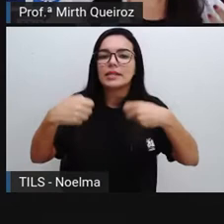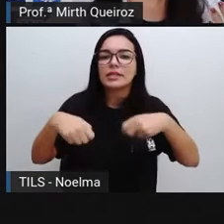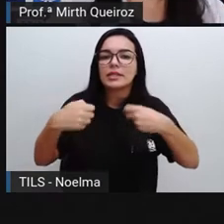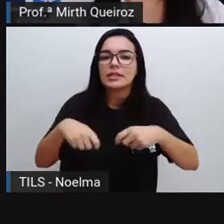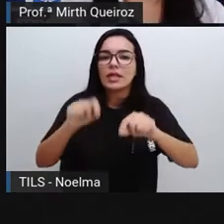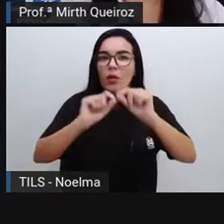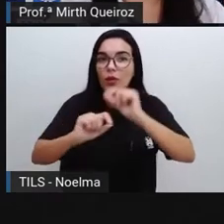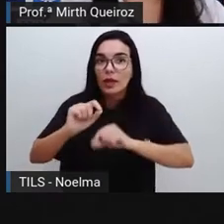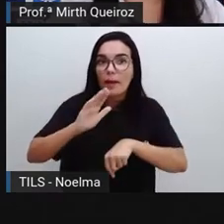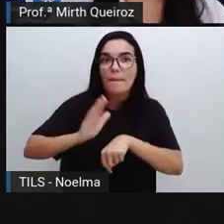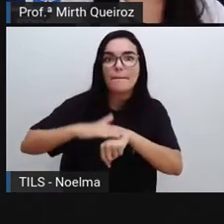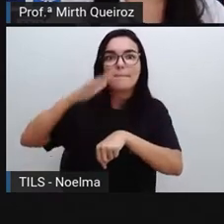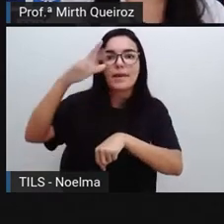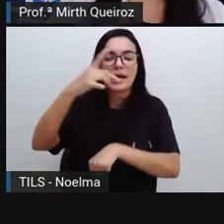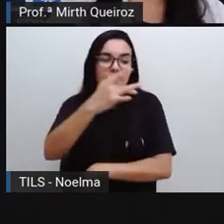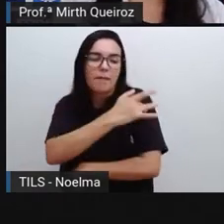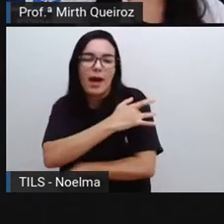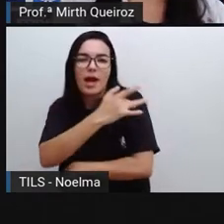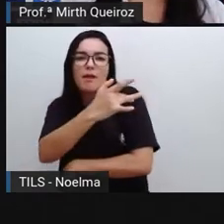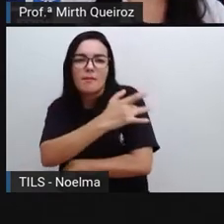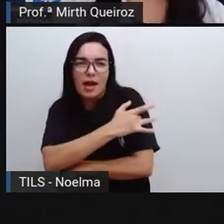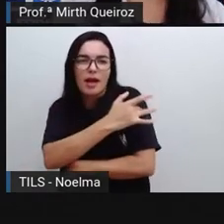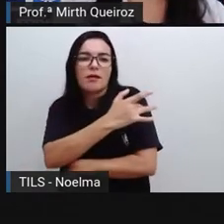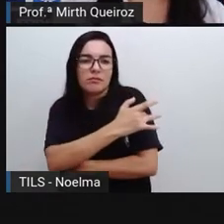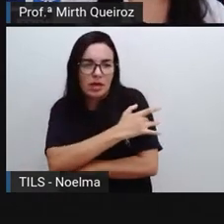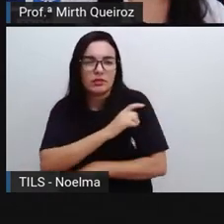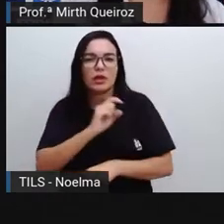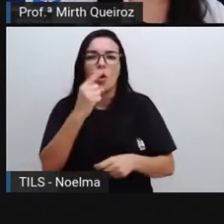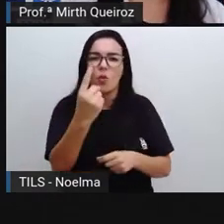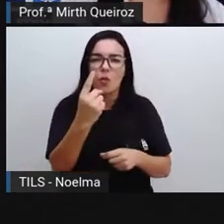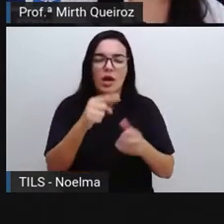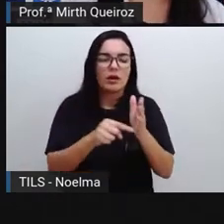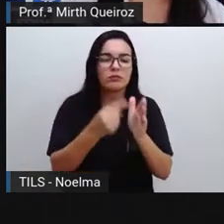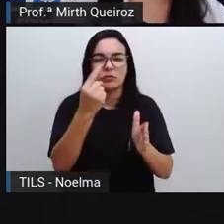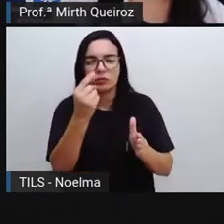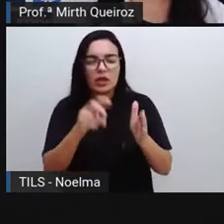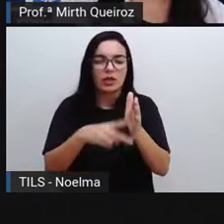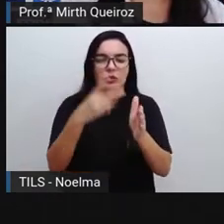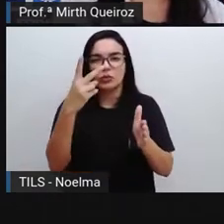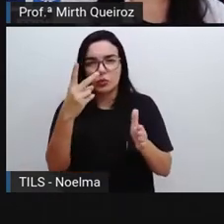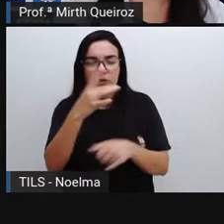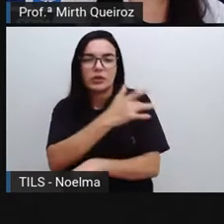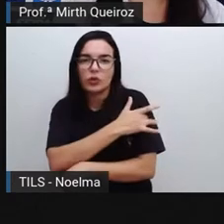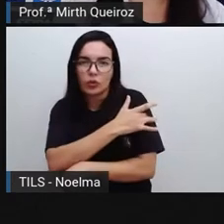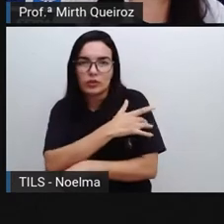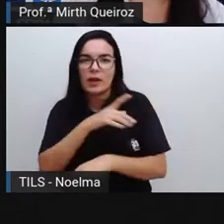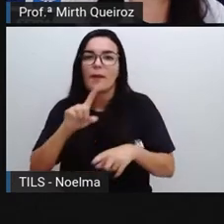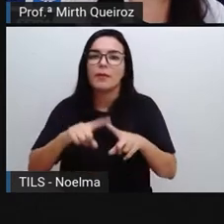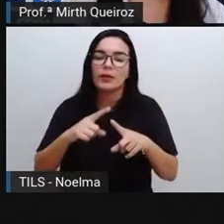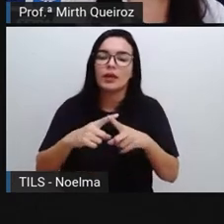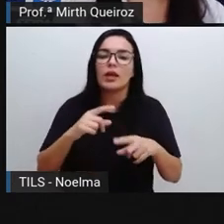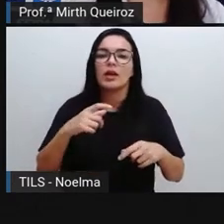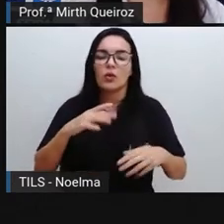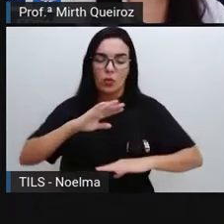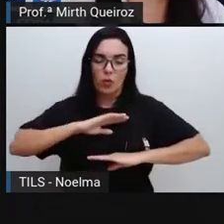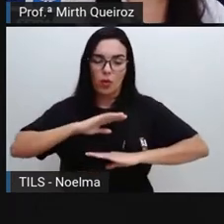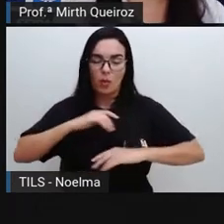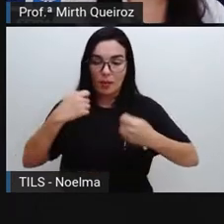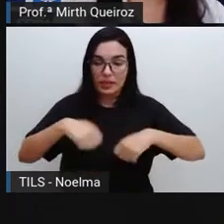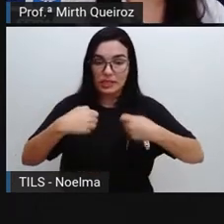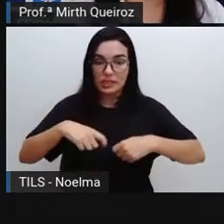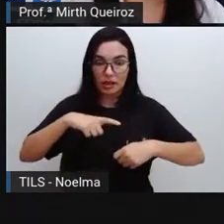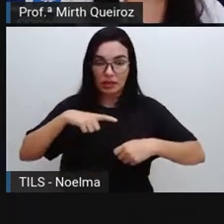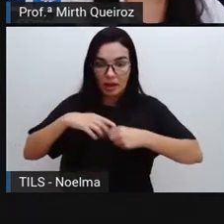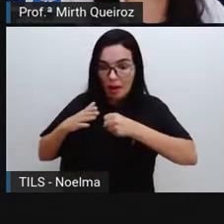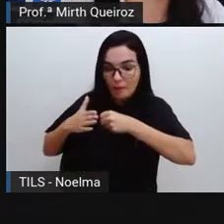maiores doses, certo? A gente precisa de mais de uma dose para que a gente consiga, o nosso corpo consiga criar imunidade